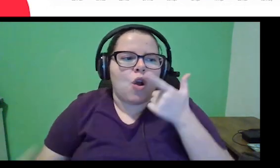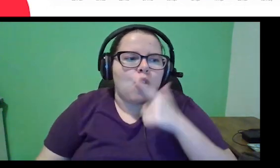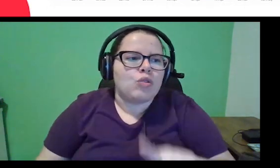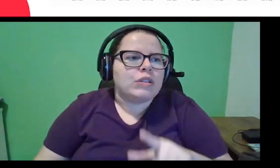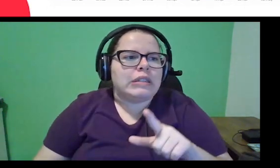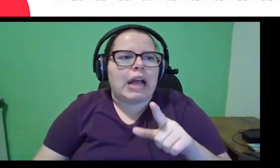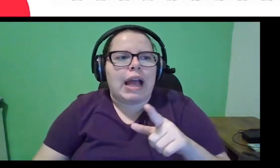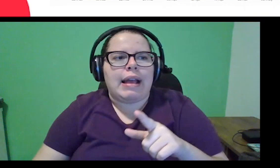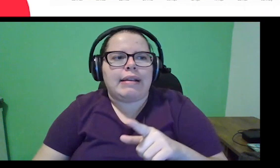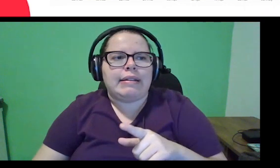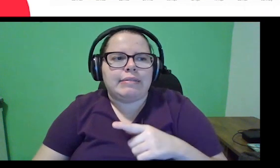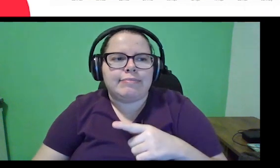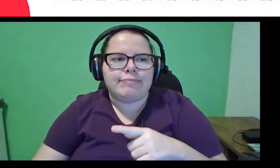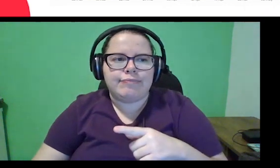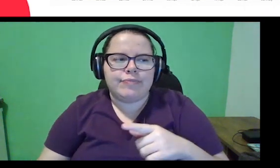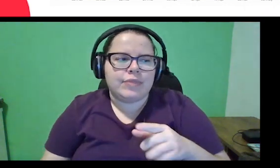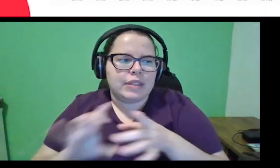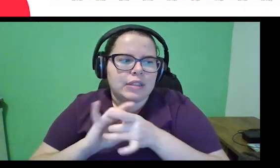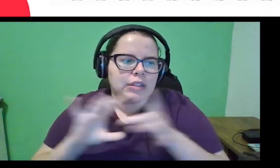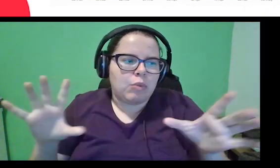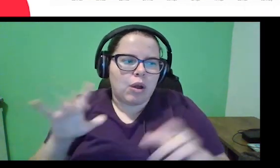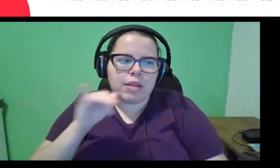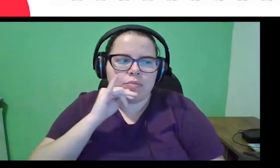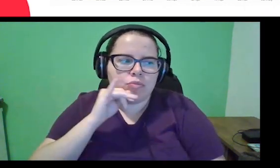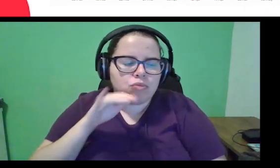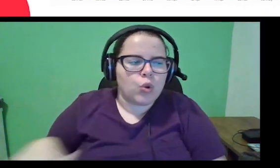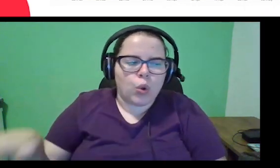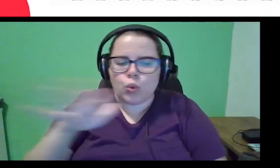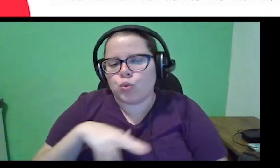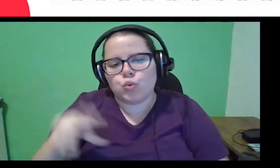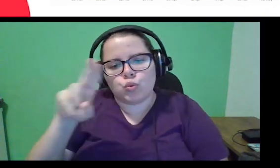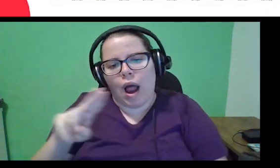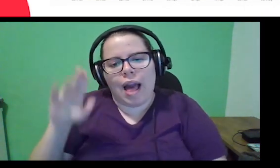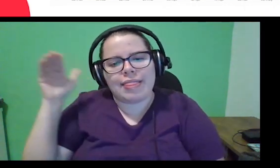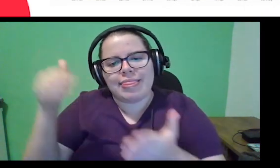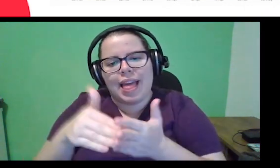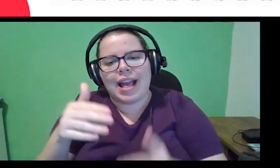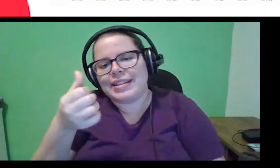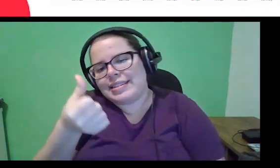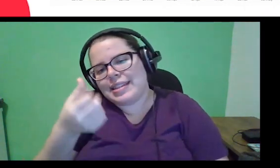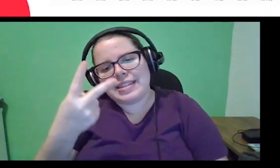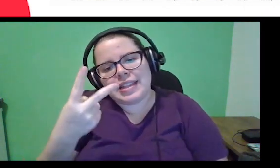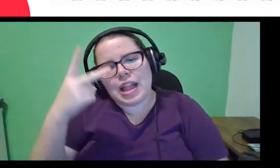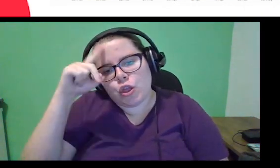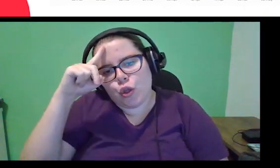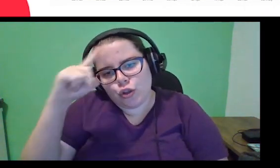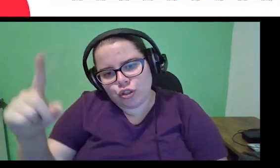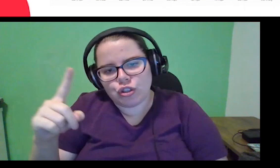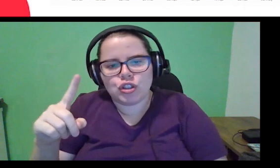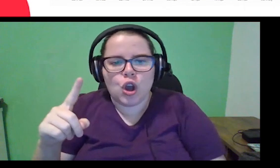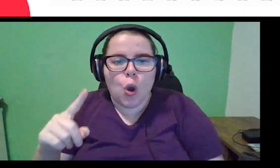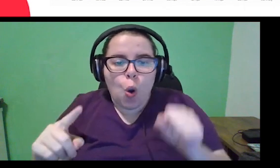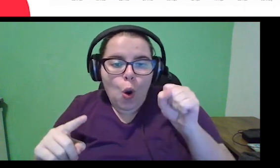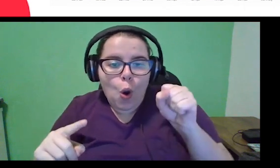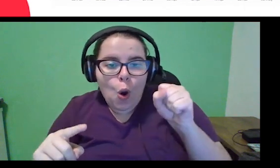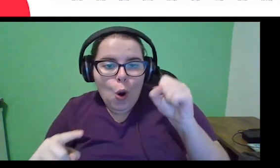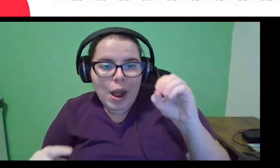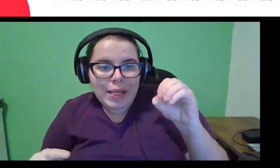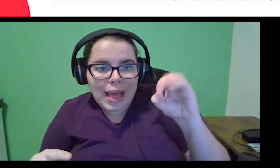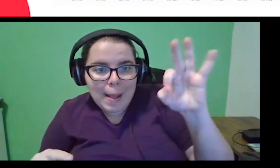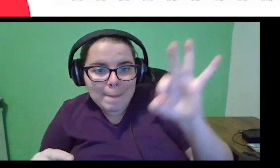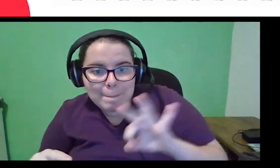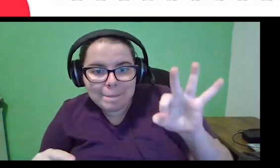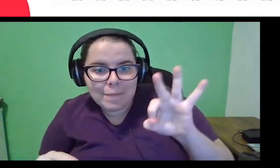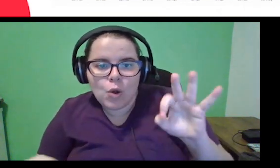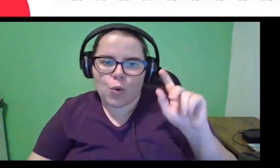algo disponível para os usuários em até 62 dias, né, ou seja, 85% das vezes